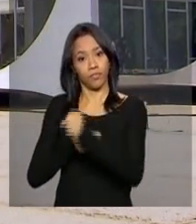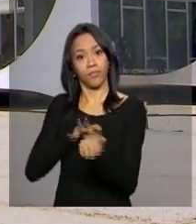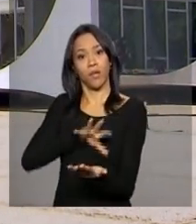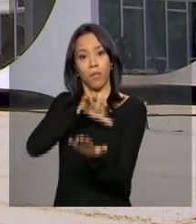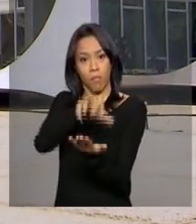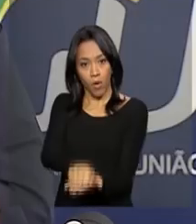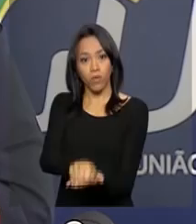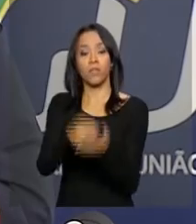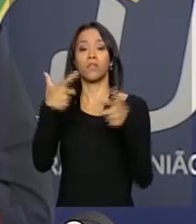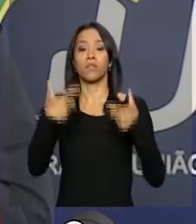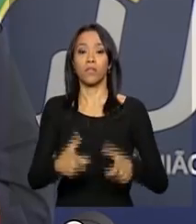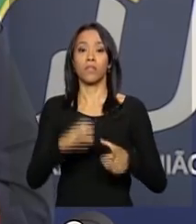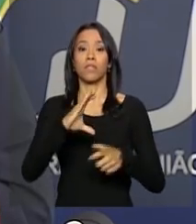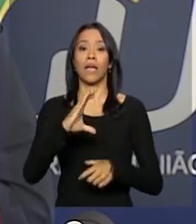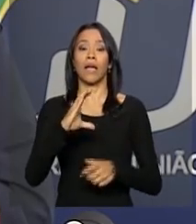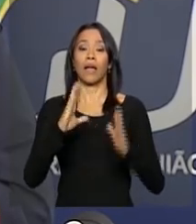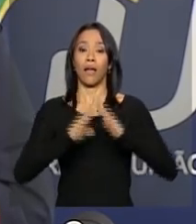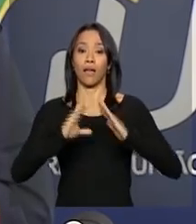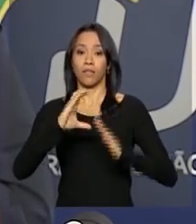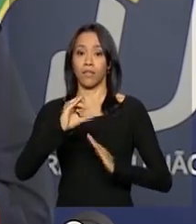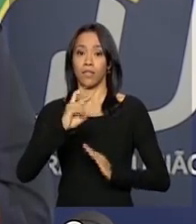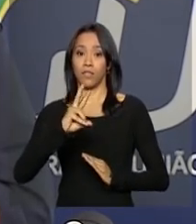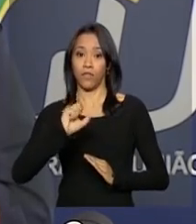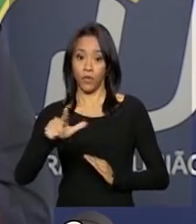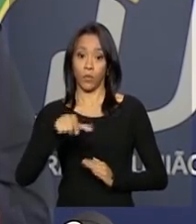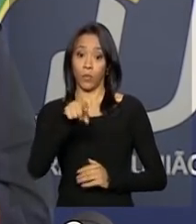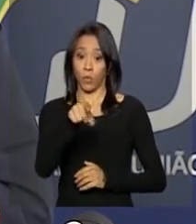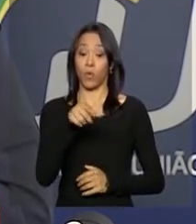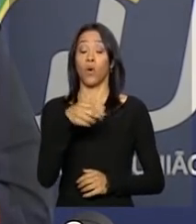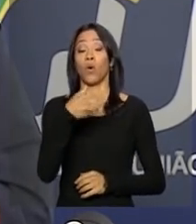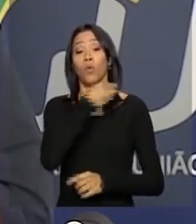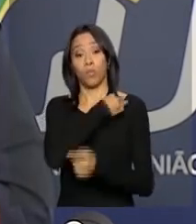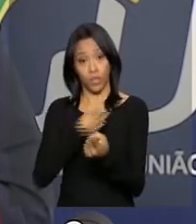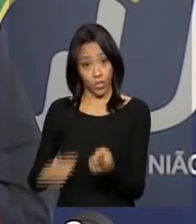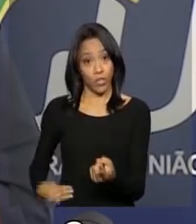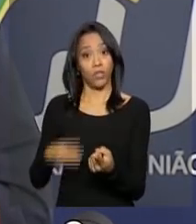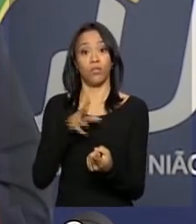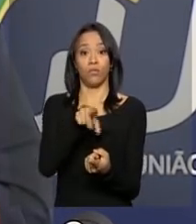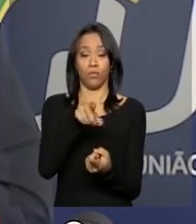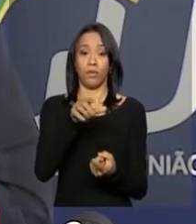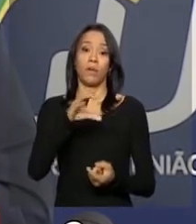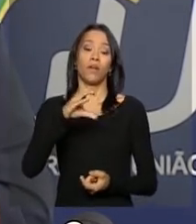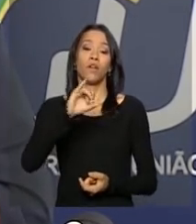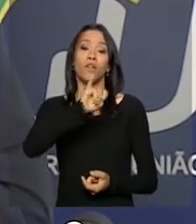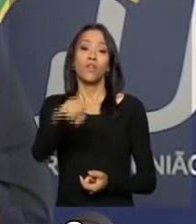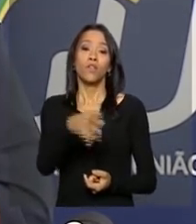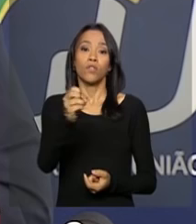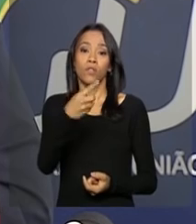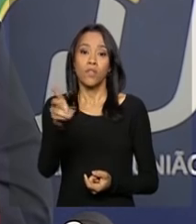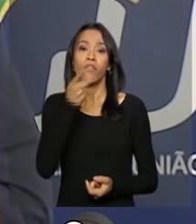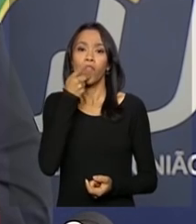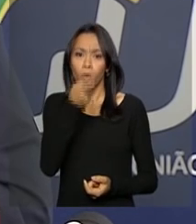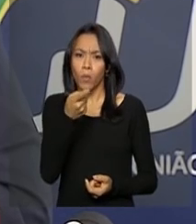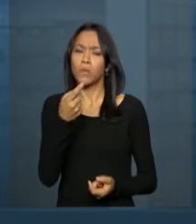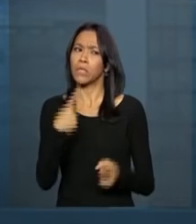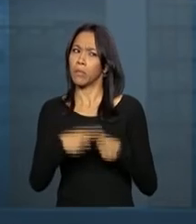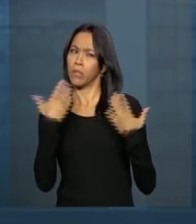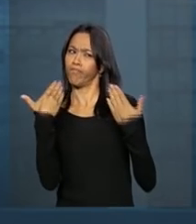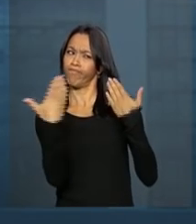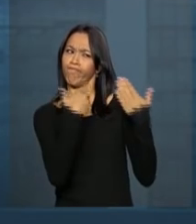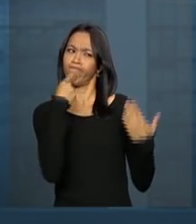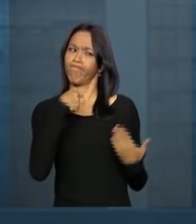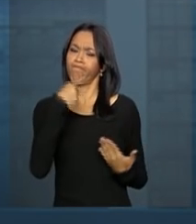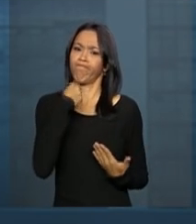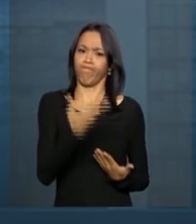-presidente na Casa Civil. O ministro da Advocacia-Geral da União, José Eduardo Cardoso, também questionou a liminar.